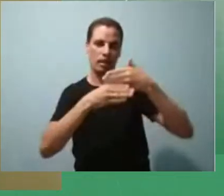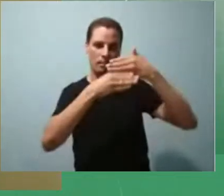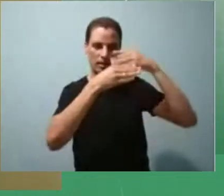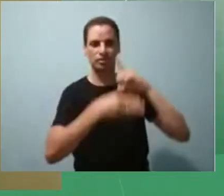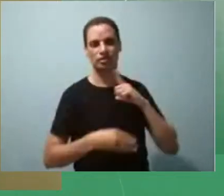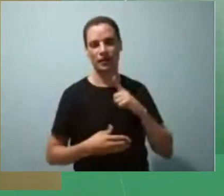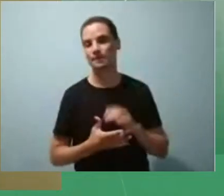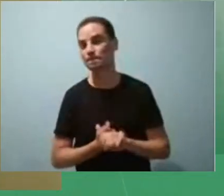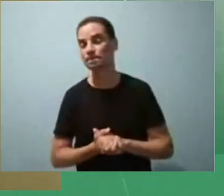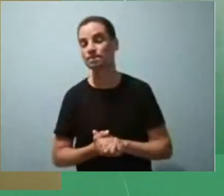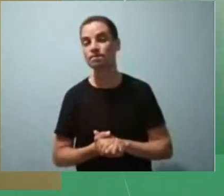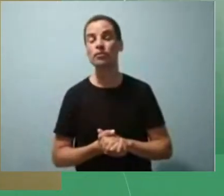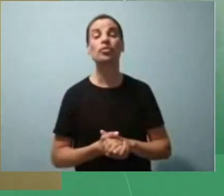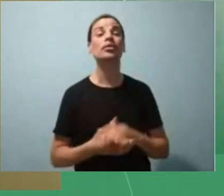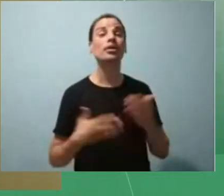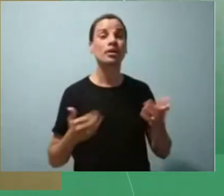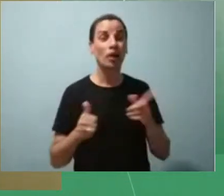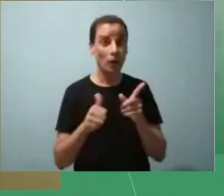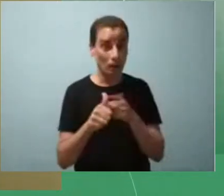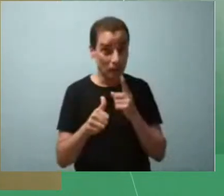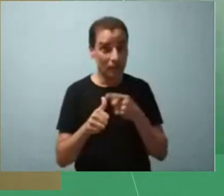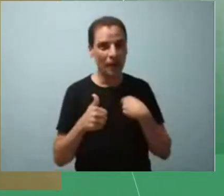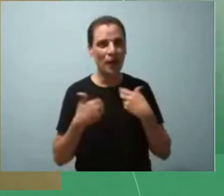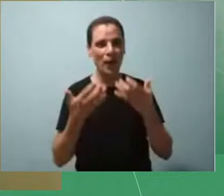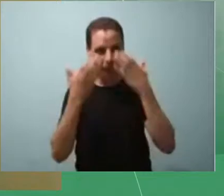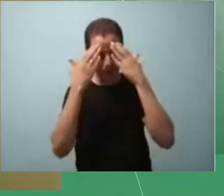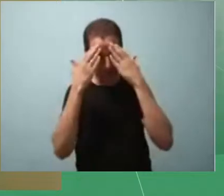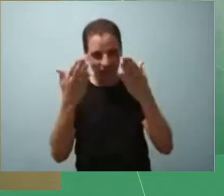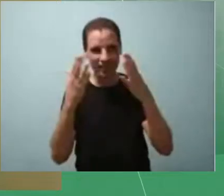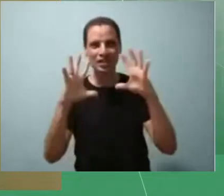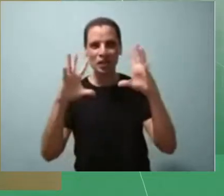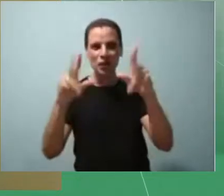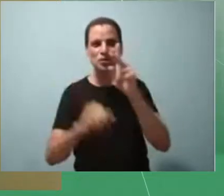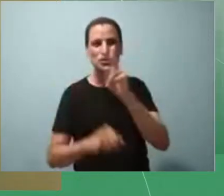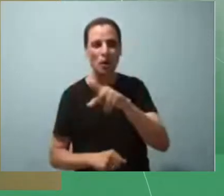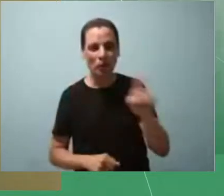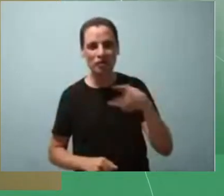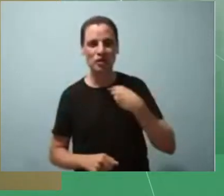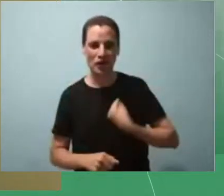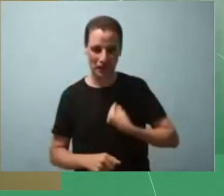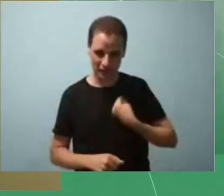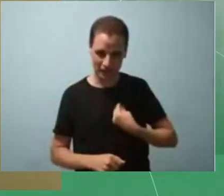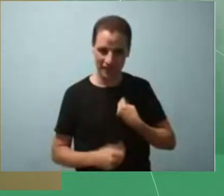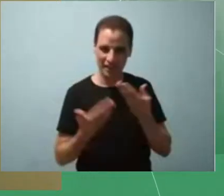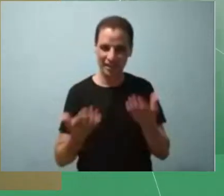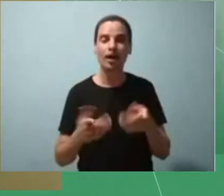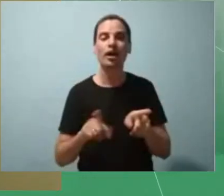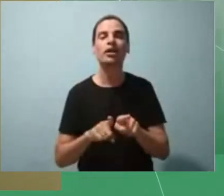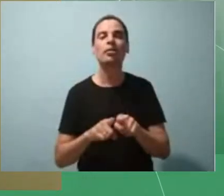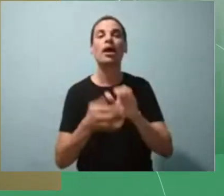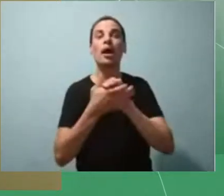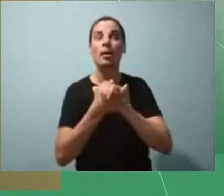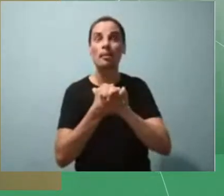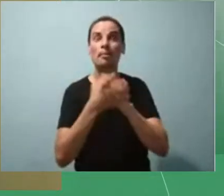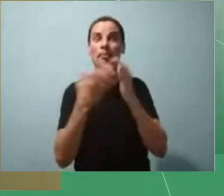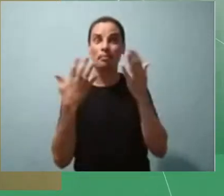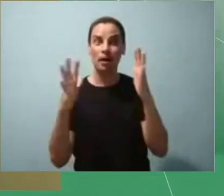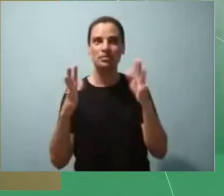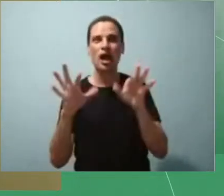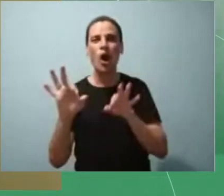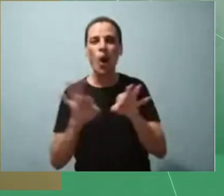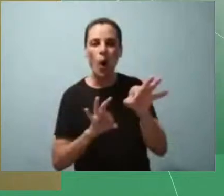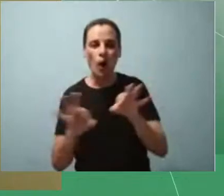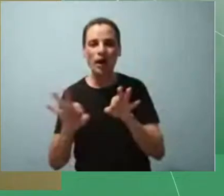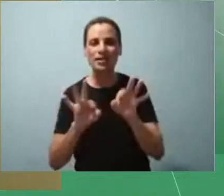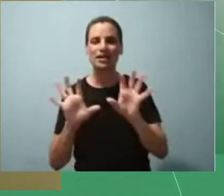Primeiramente, eu gostaria de agradecer a presença de todos os professores e professoras, parabéns à organização dos colegas da